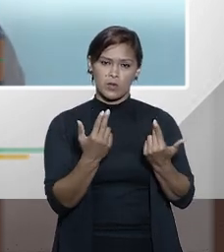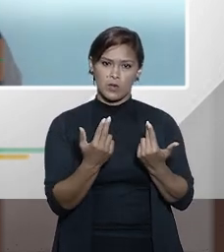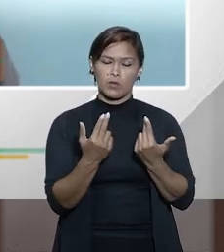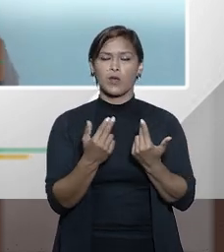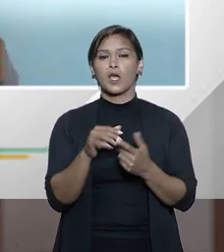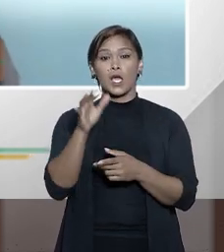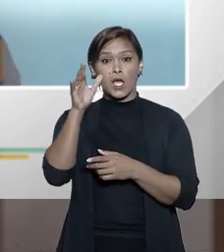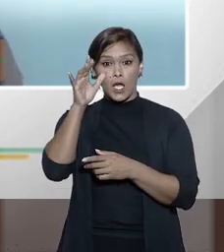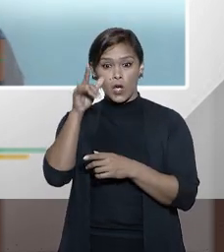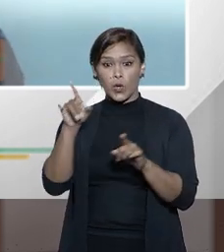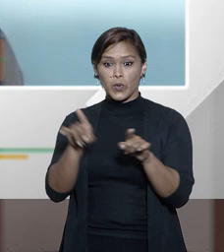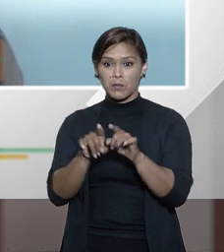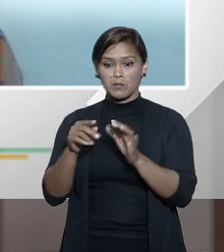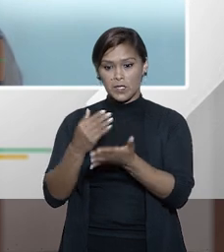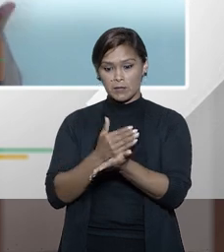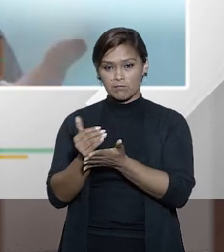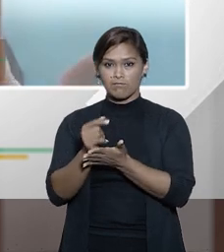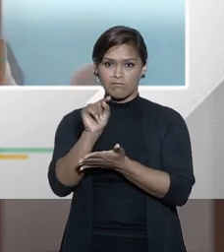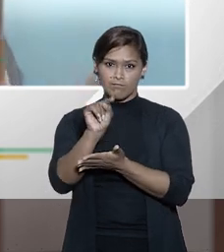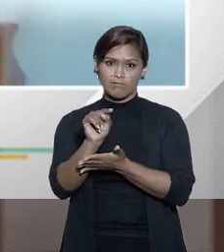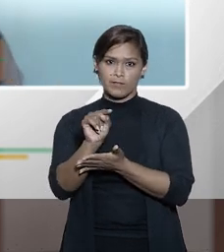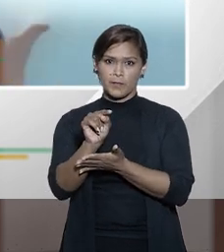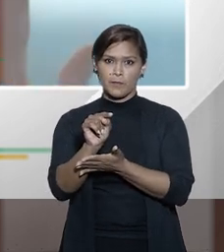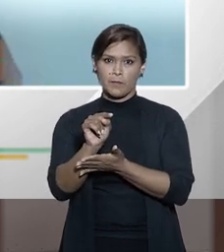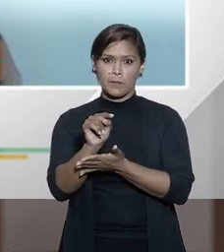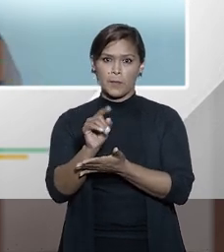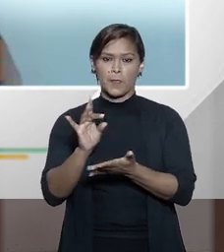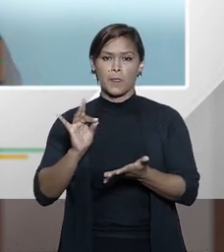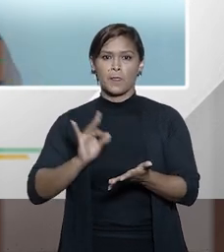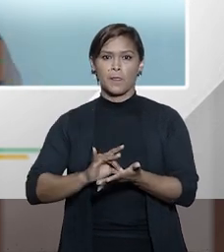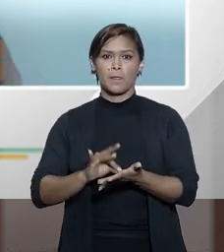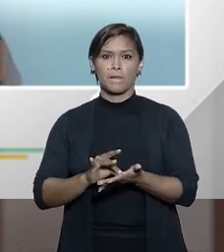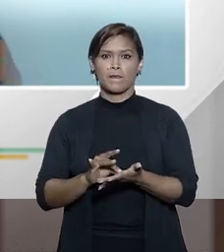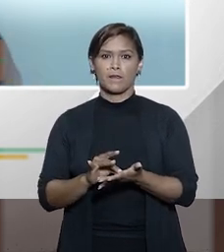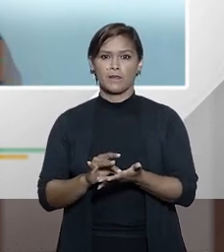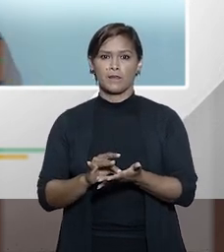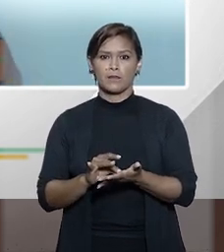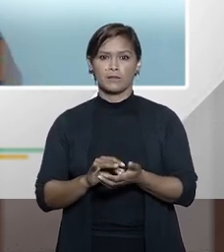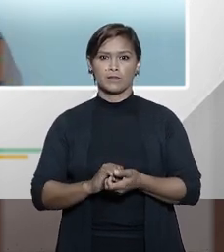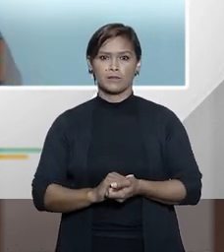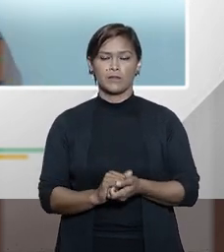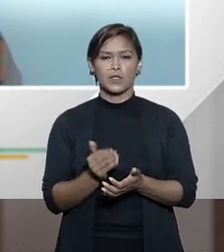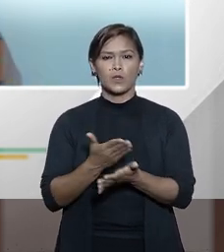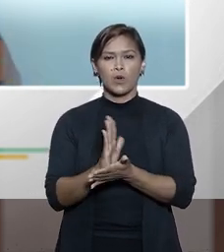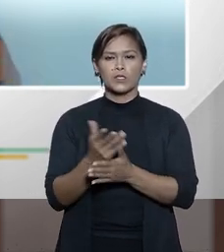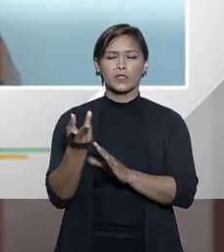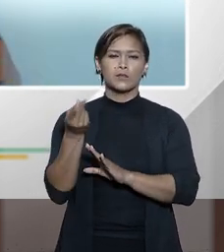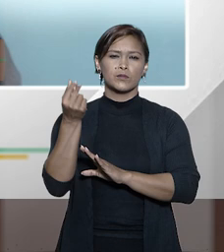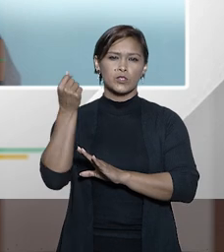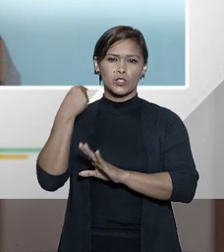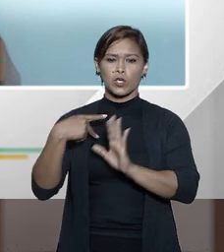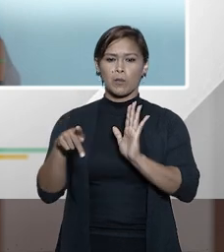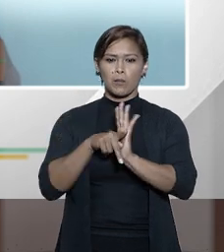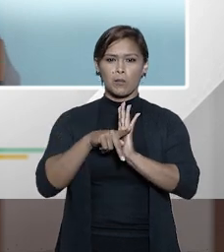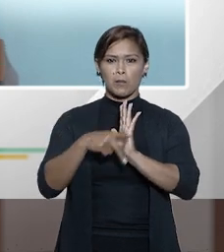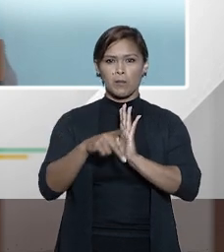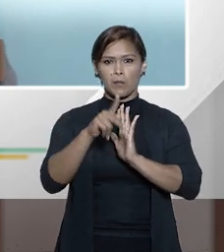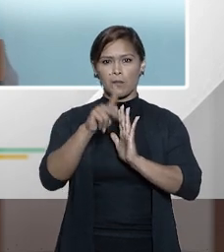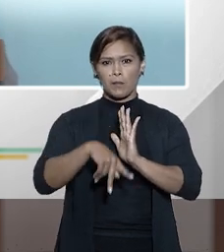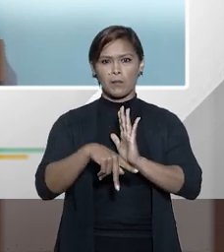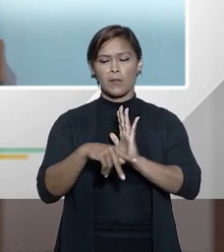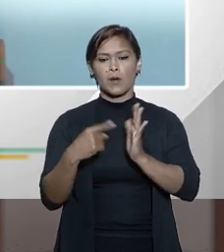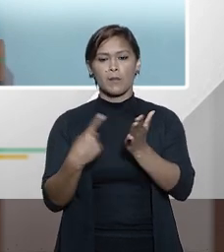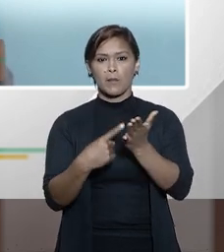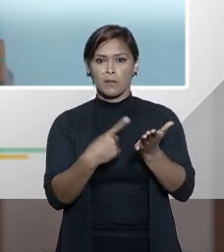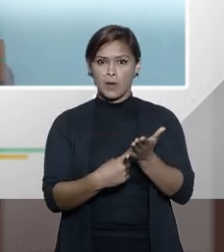curioso que esse princípio ele é né enfim quase tão antigo quanto o próprio pacto Assunto